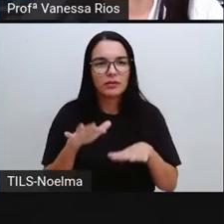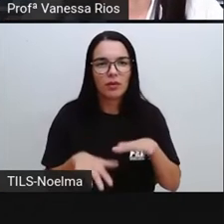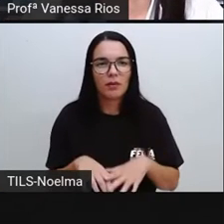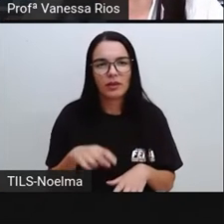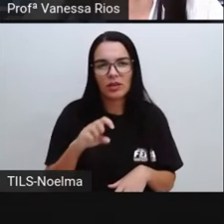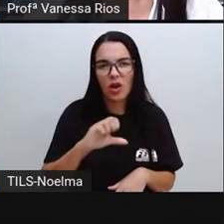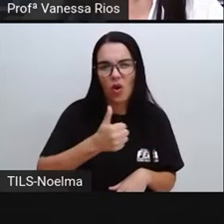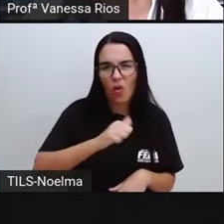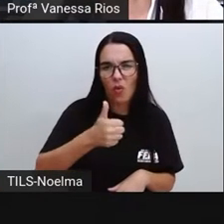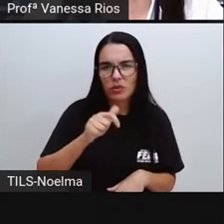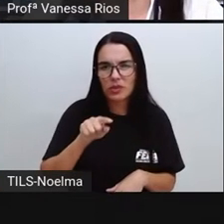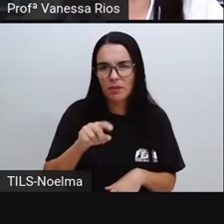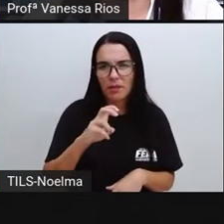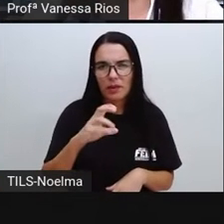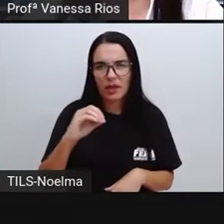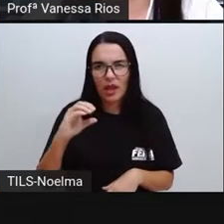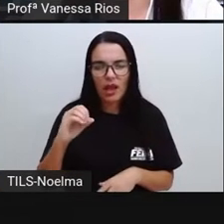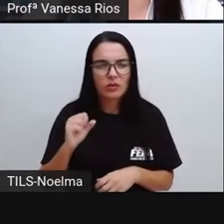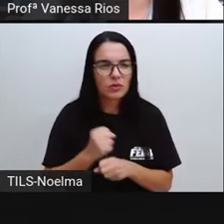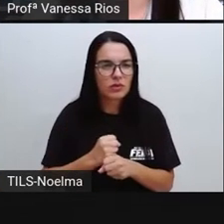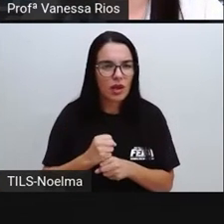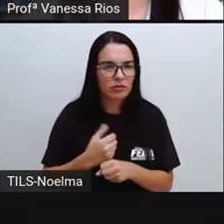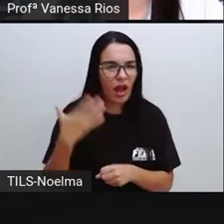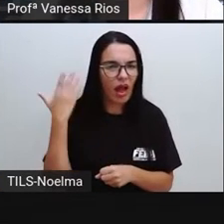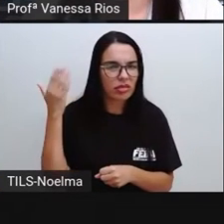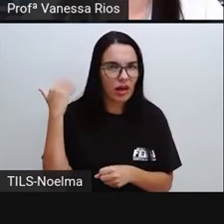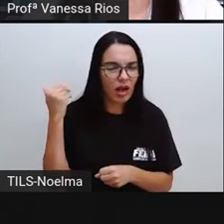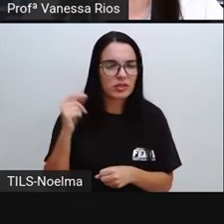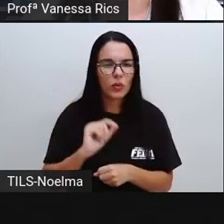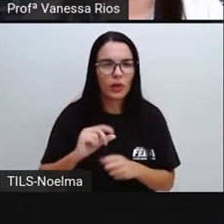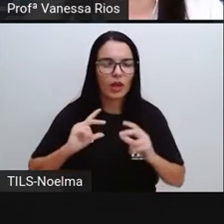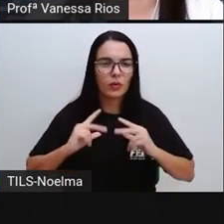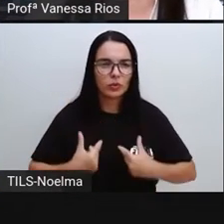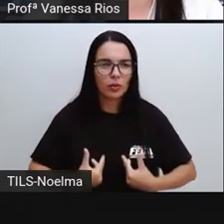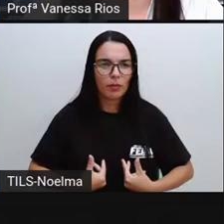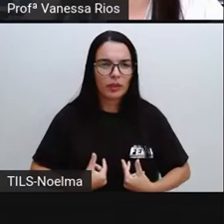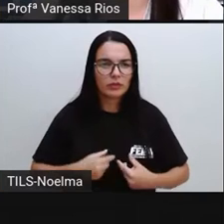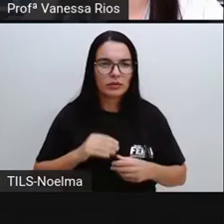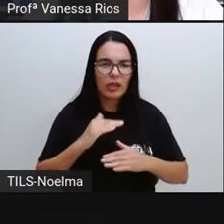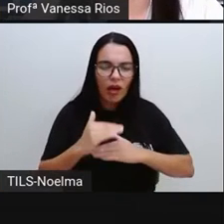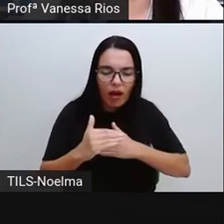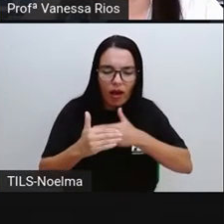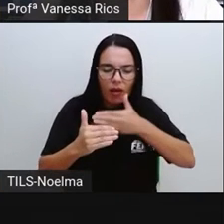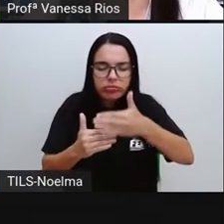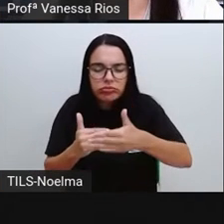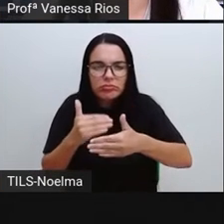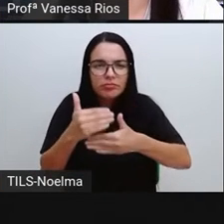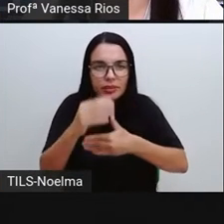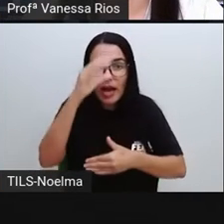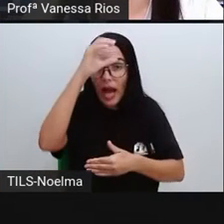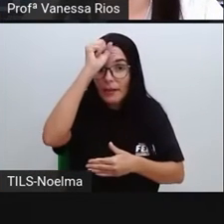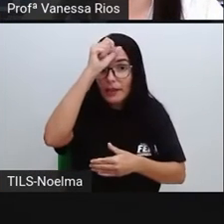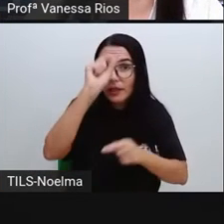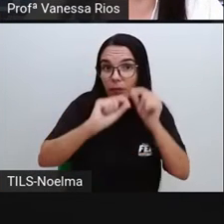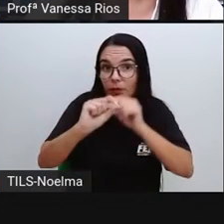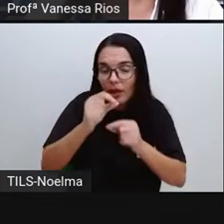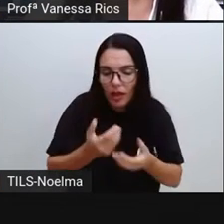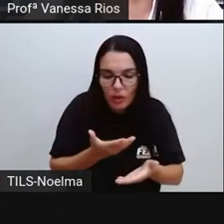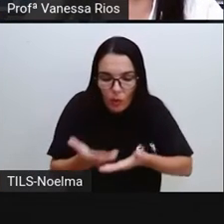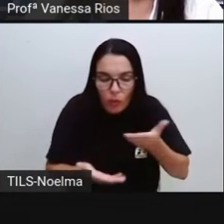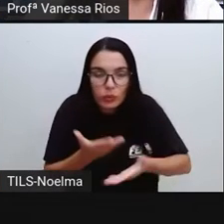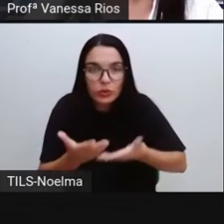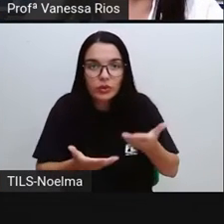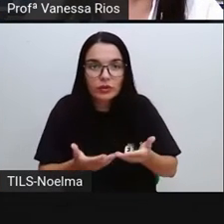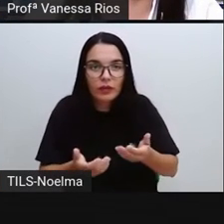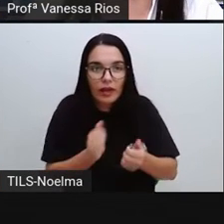Cerca de 11.500 anos atrás, seres humanos gradualmente aprenderam a cultivar cereais